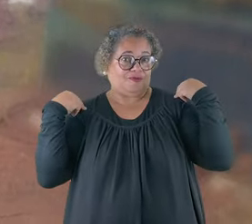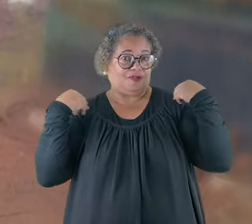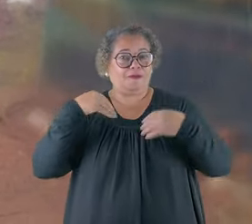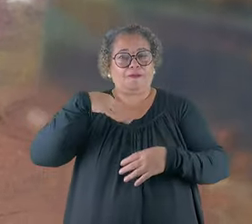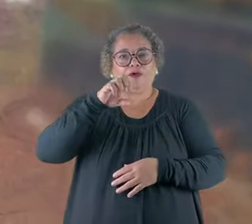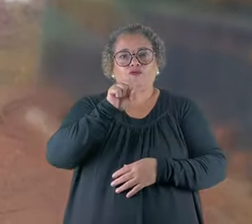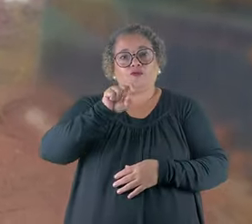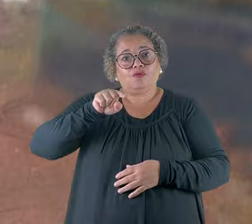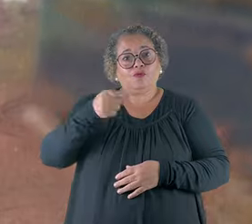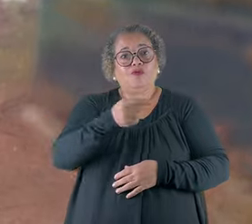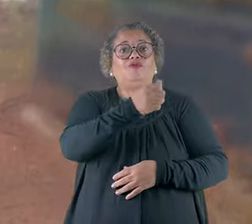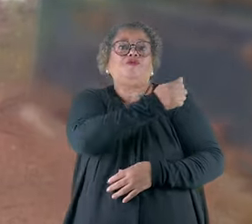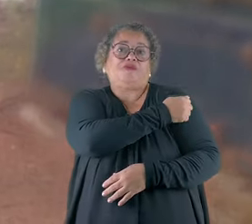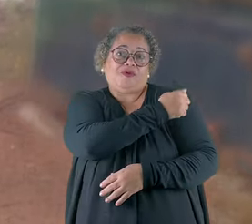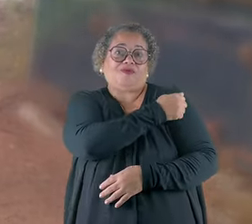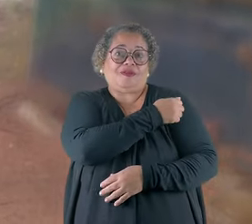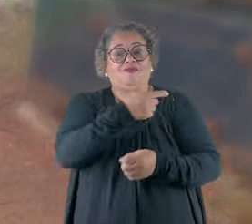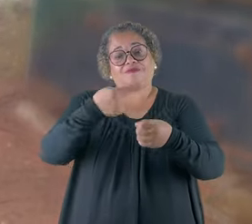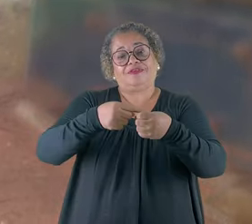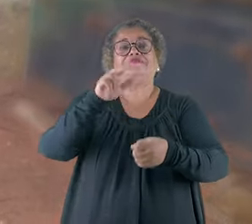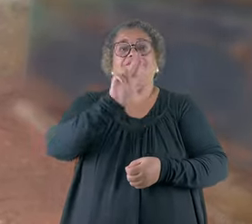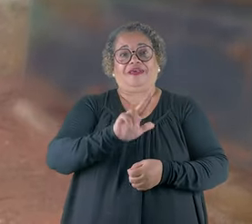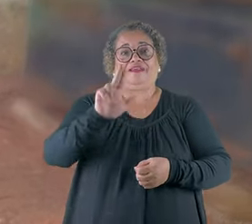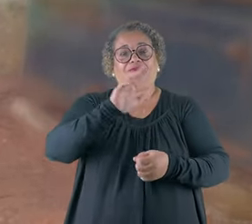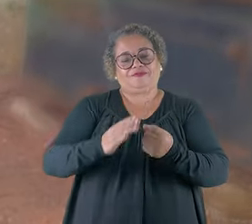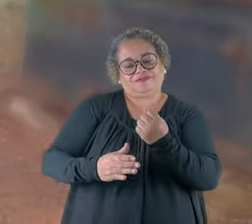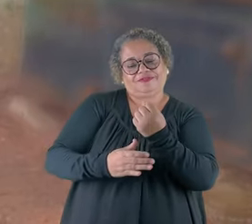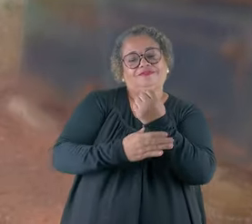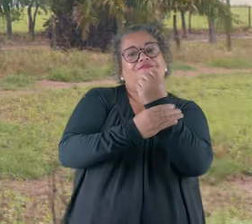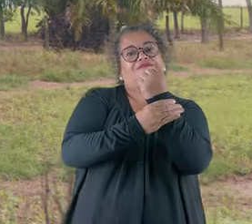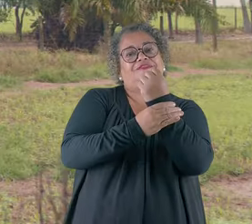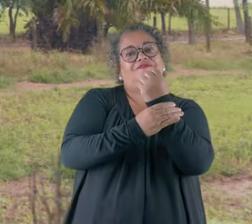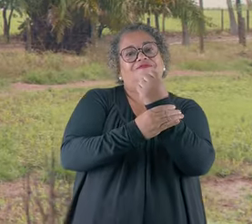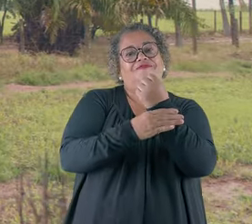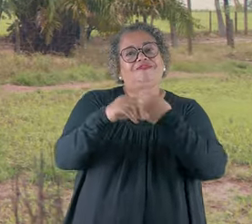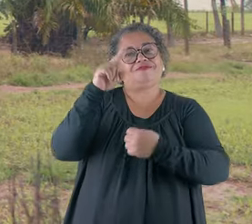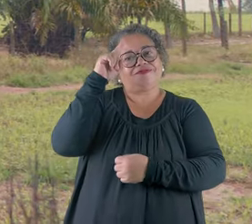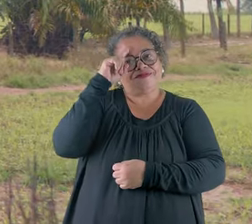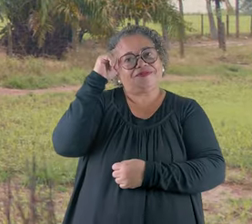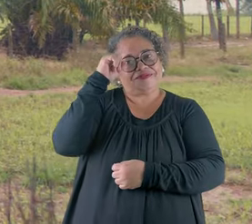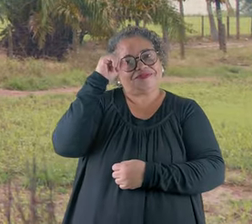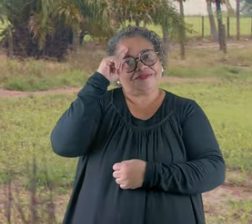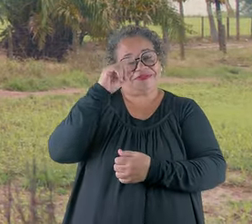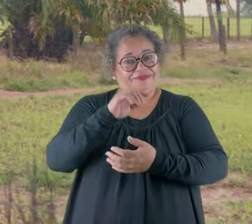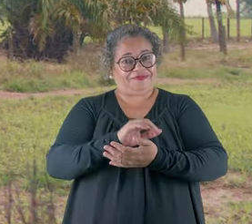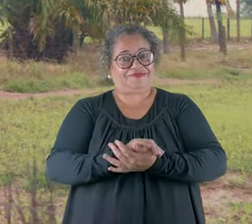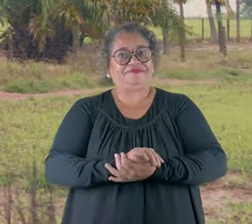transportam mais de 8 mil alunos de Uberlândia com segurança todos os dias.